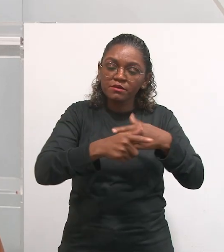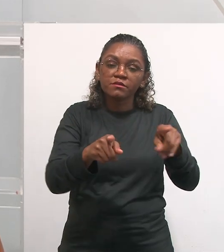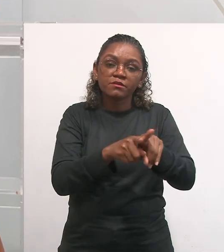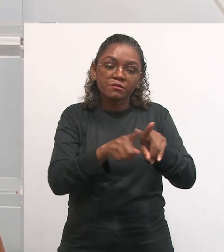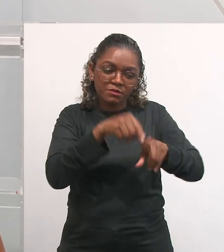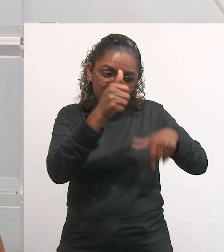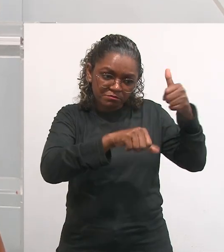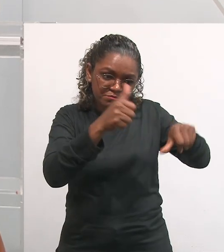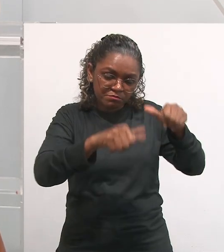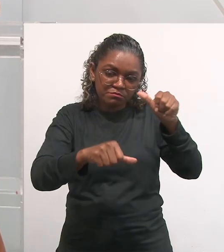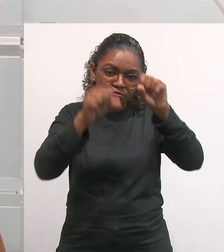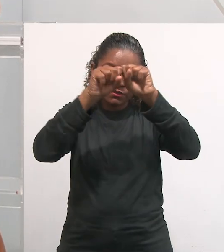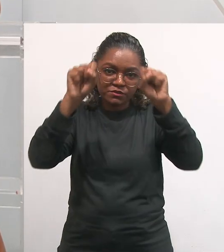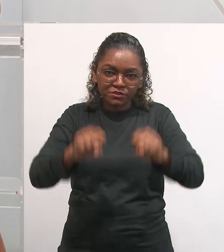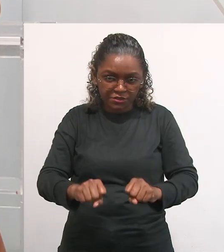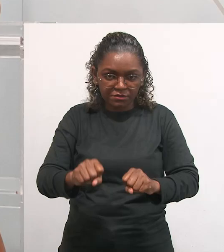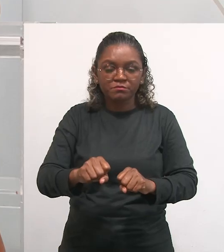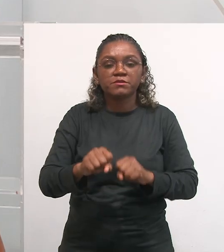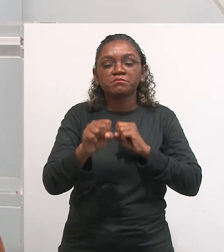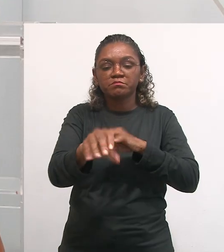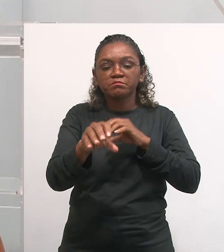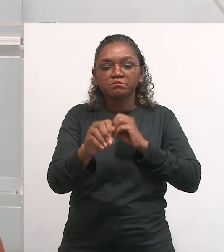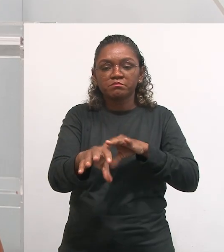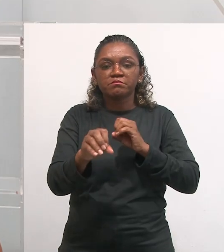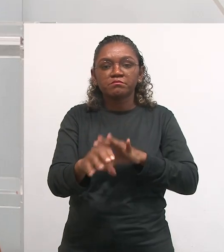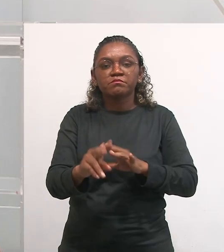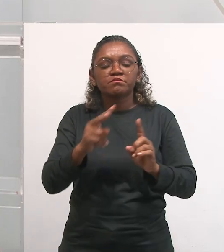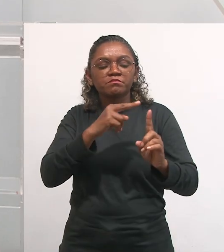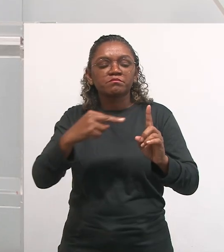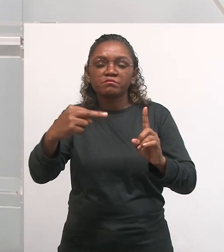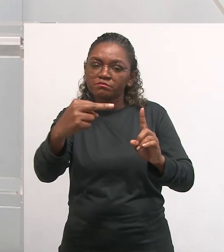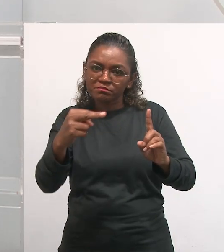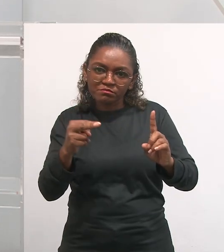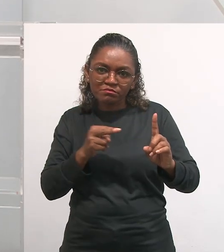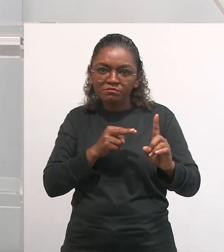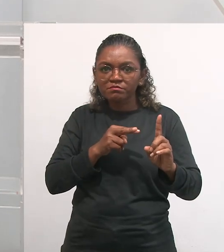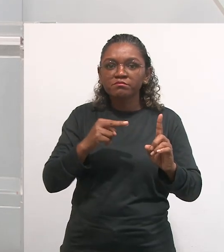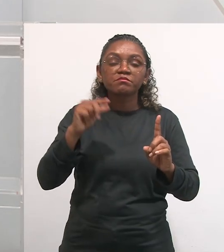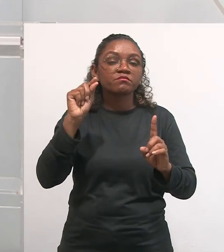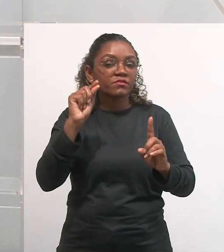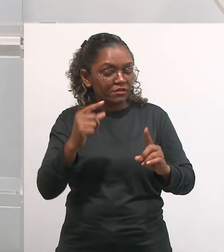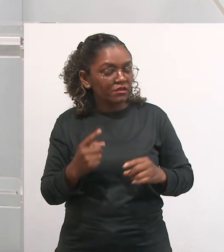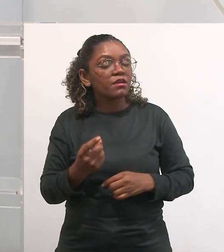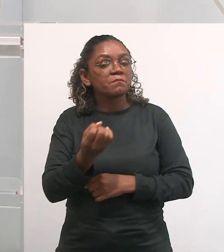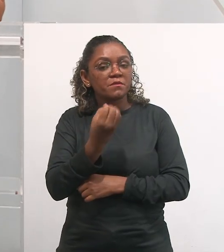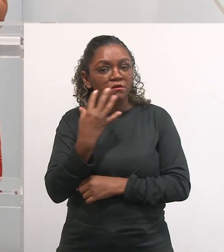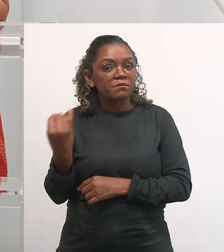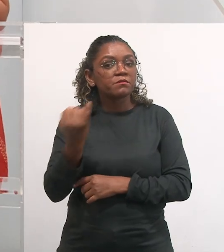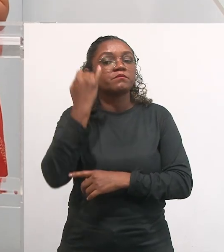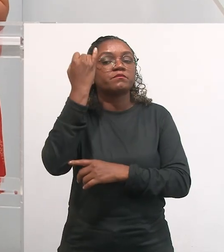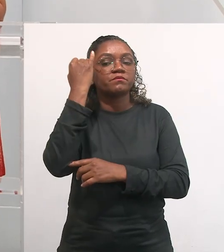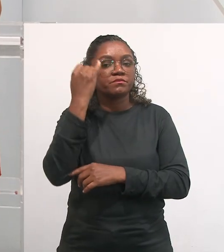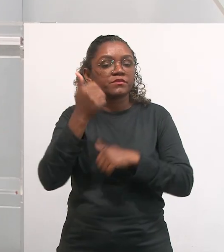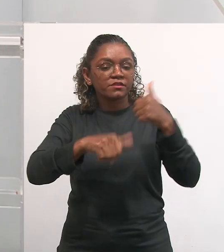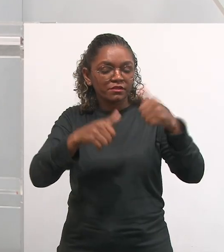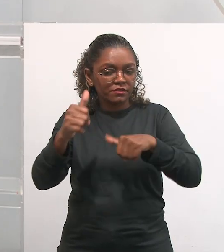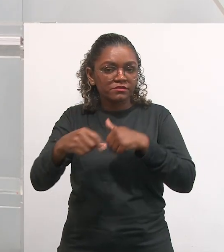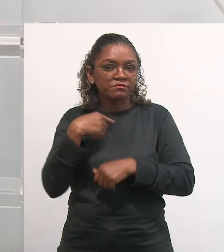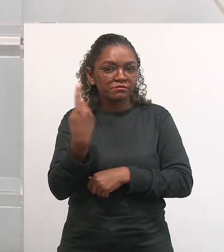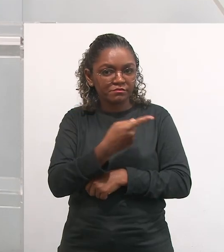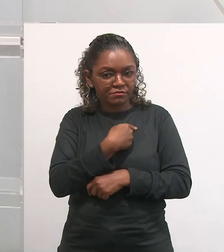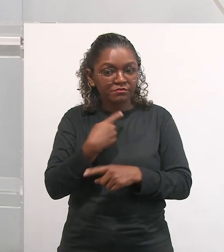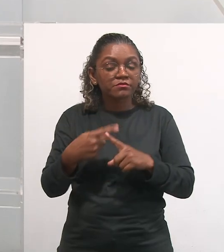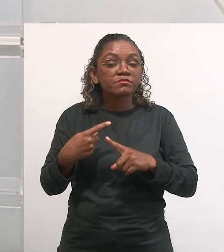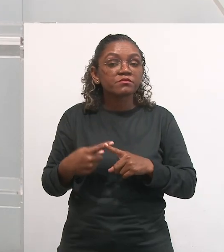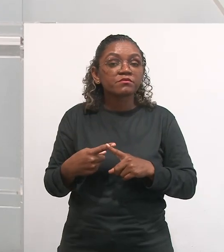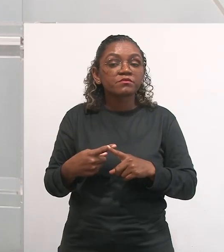que a avaliação exerce no sistema educacional, que é uma perspectiva, um olhar bastante interessante, vale a